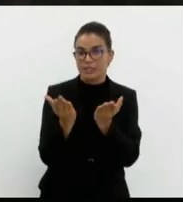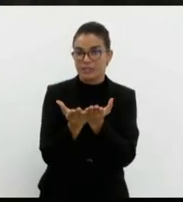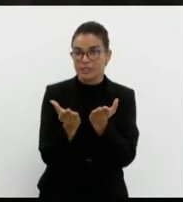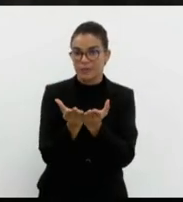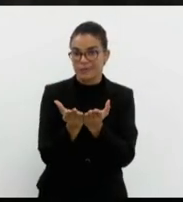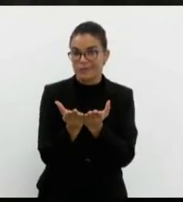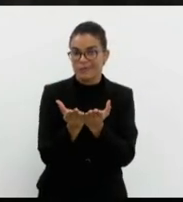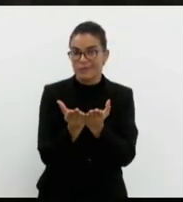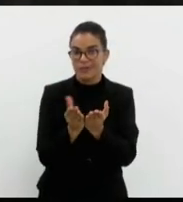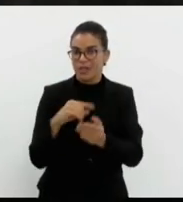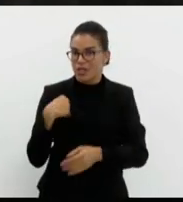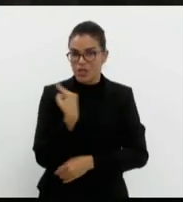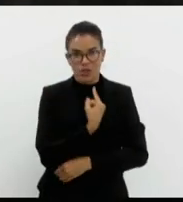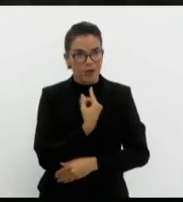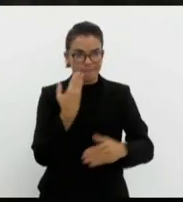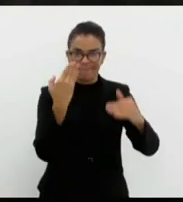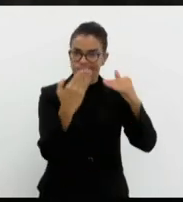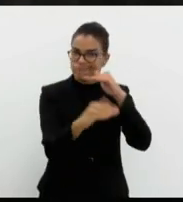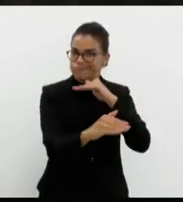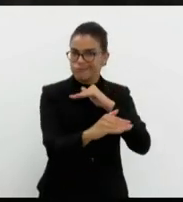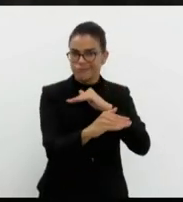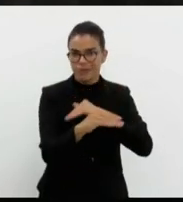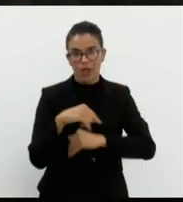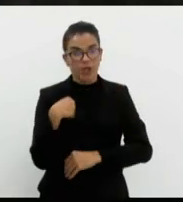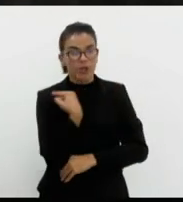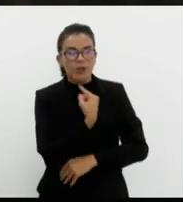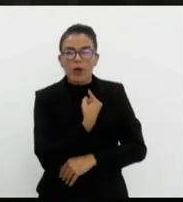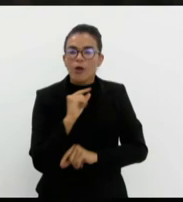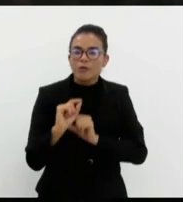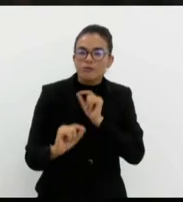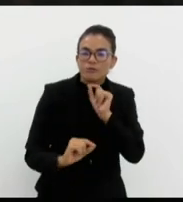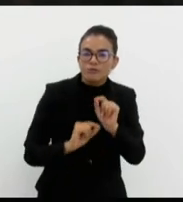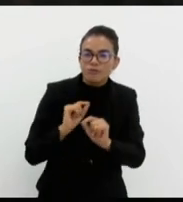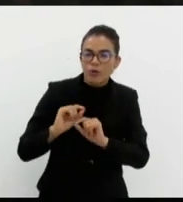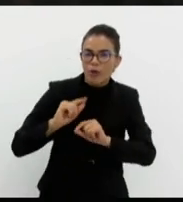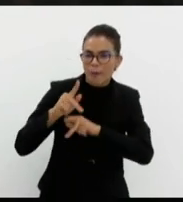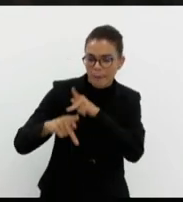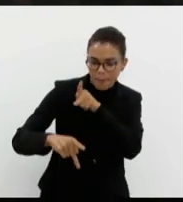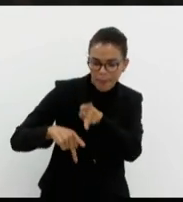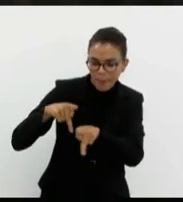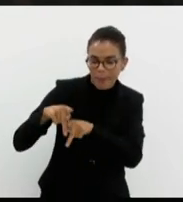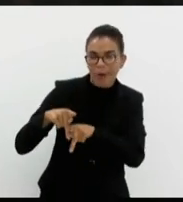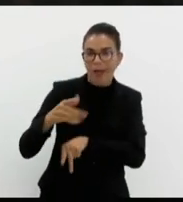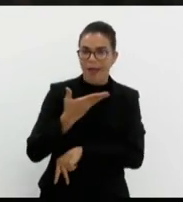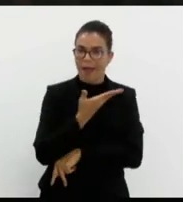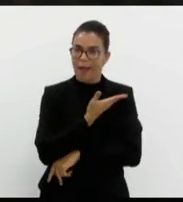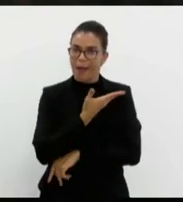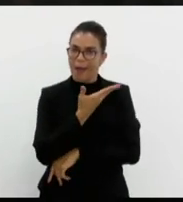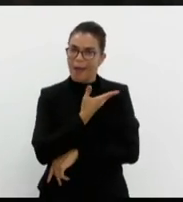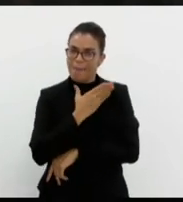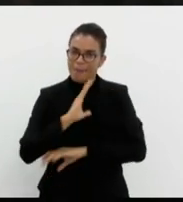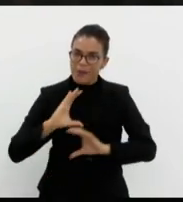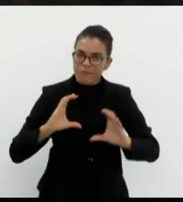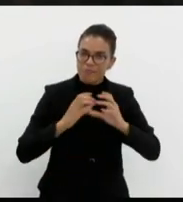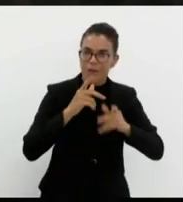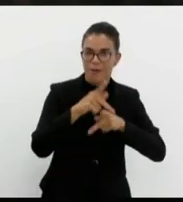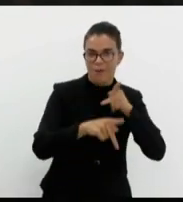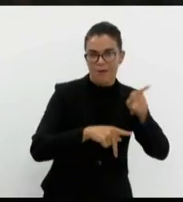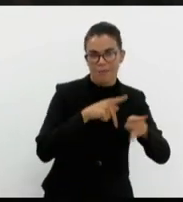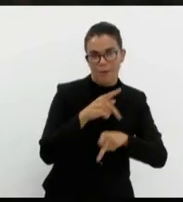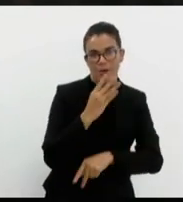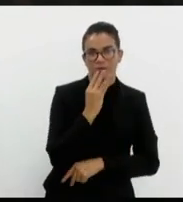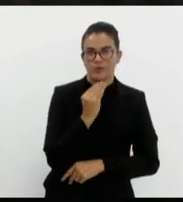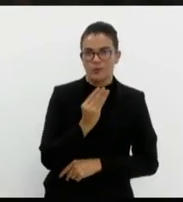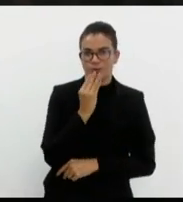e nós não concordamos com isso. Nós somos um povo amigo do povo judeu que está